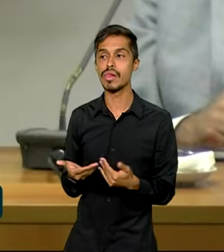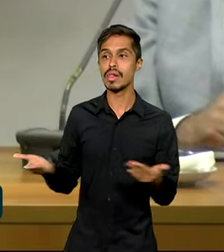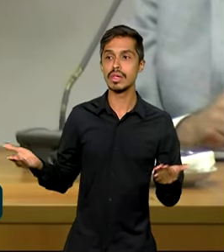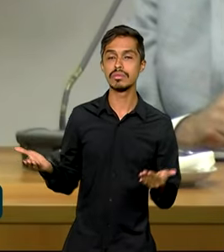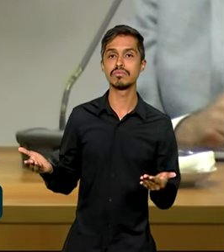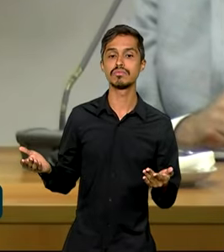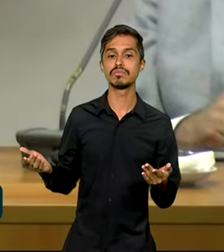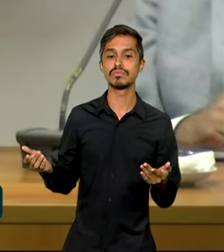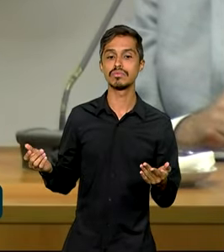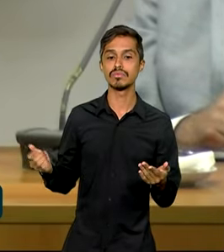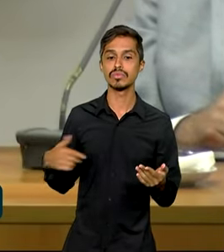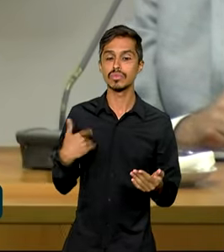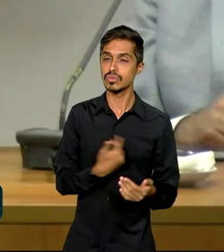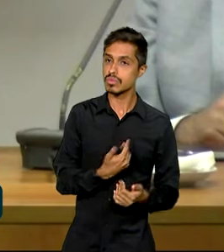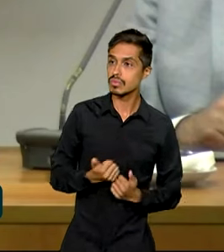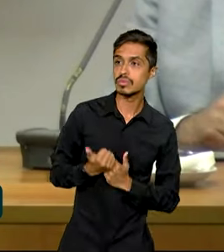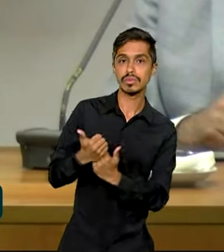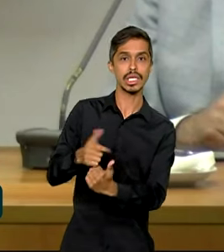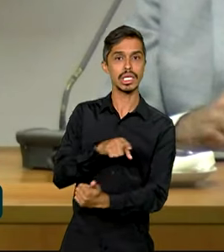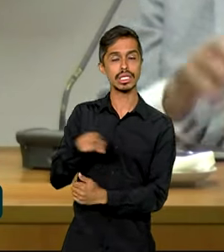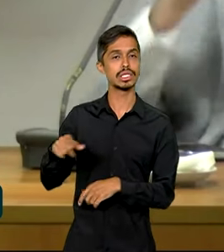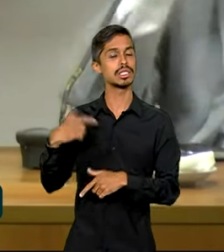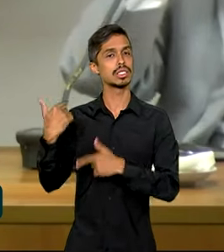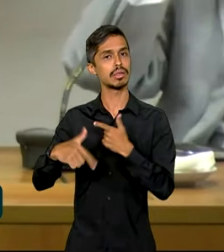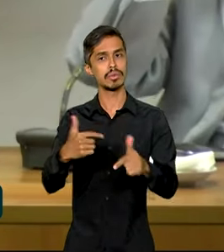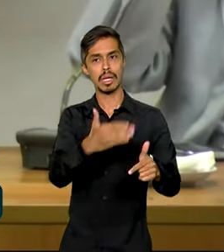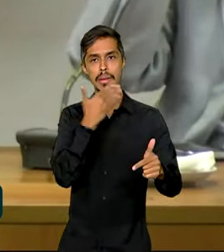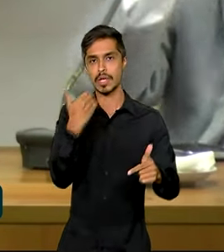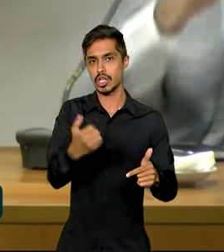o nosso apoio para que eles possam trabalhar da melhor maneira possível.